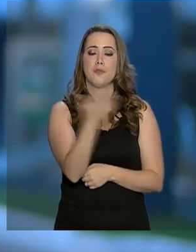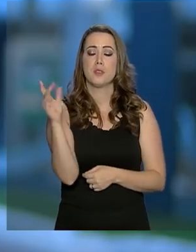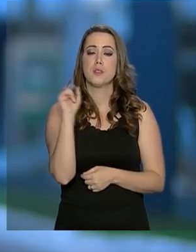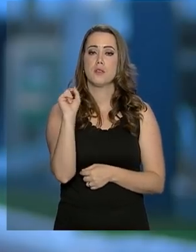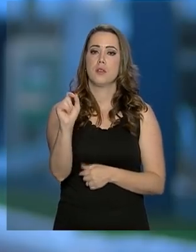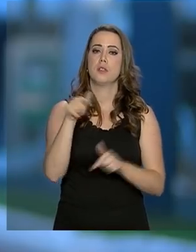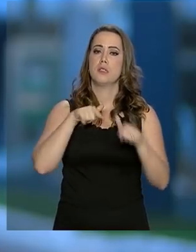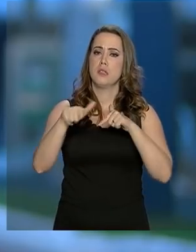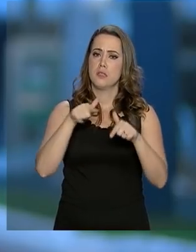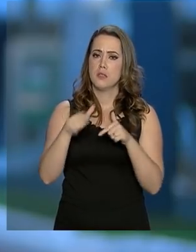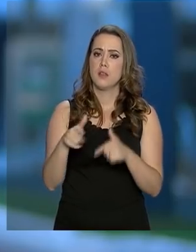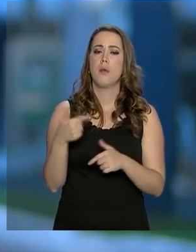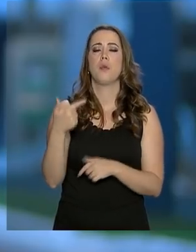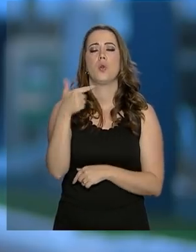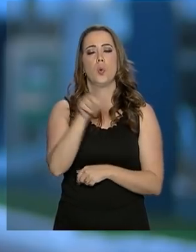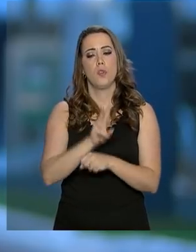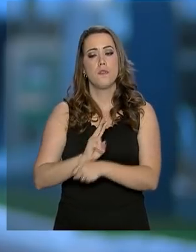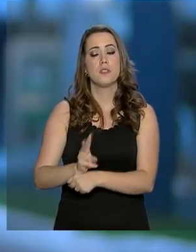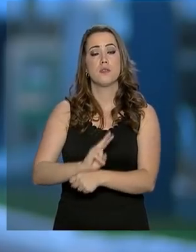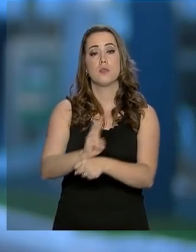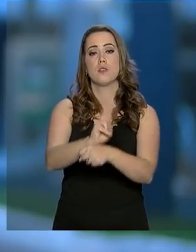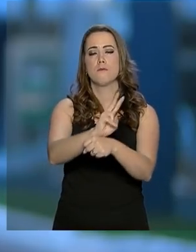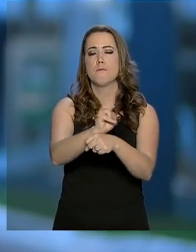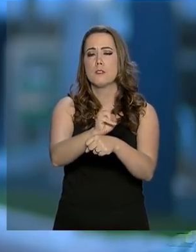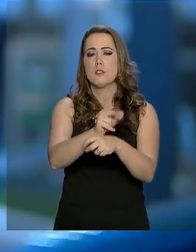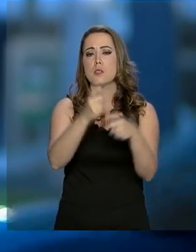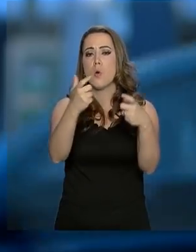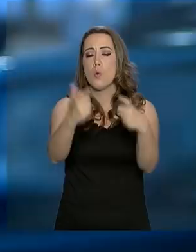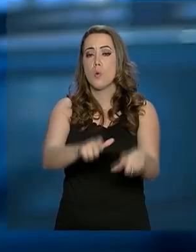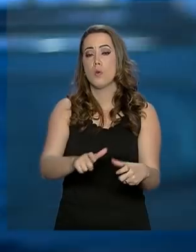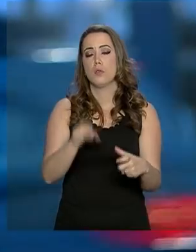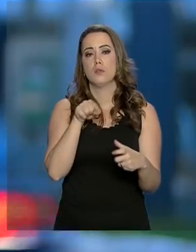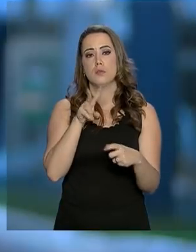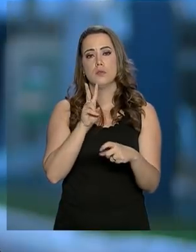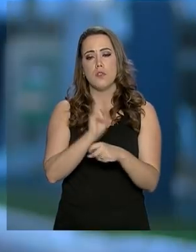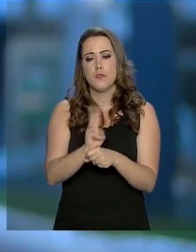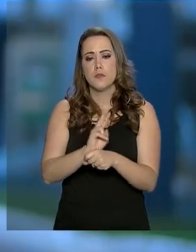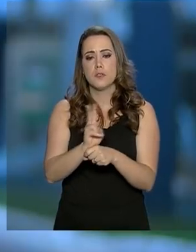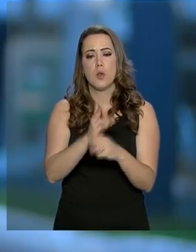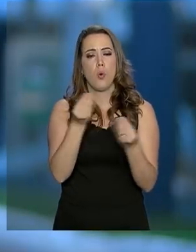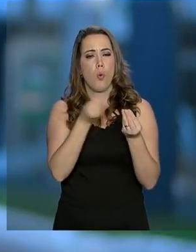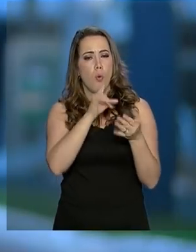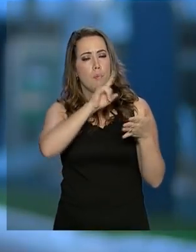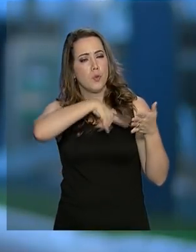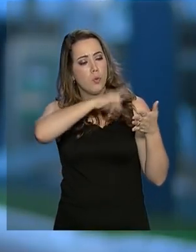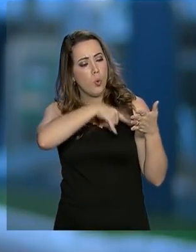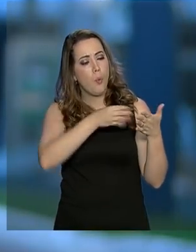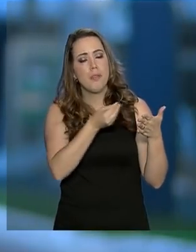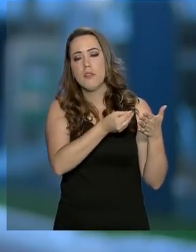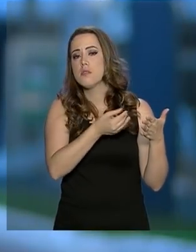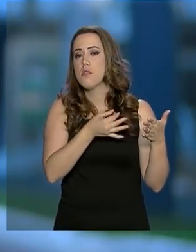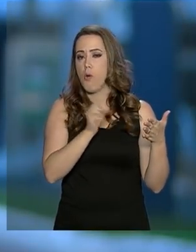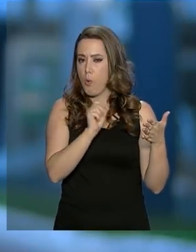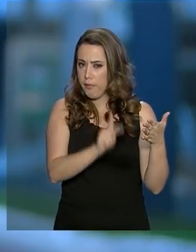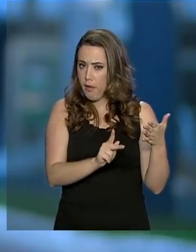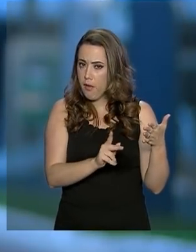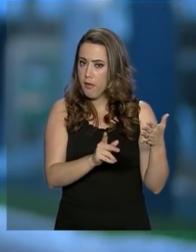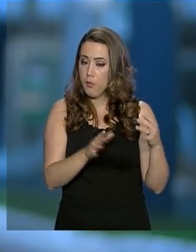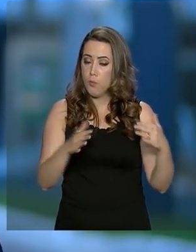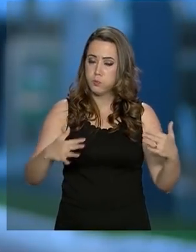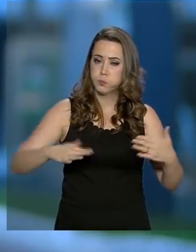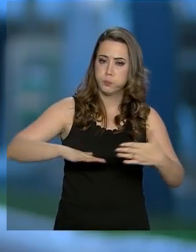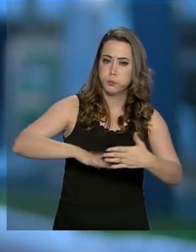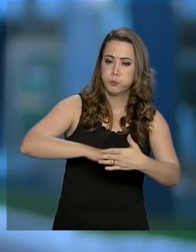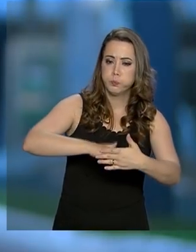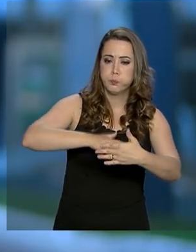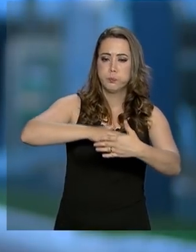é que essa ação foi mais uma ação de vistoria em loco. Eles foram conferir a questão da documentação dessa usina, dessa barragem, já